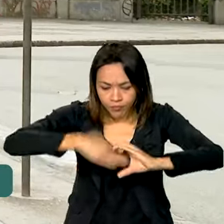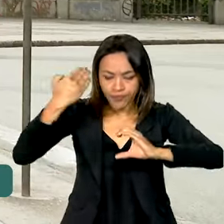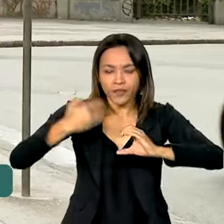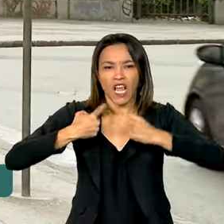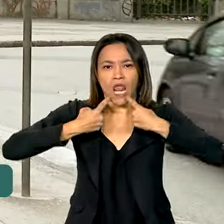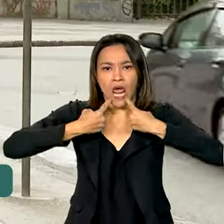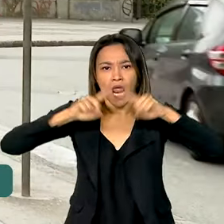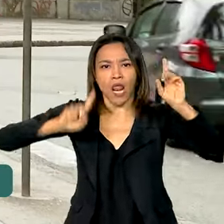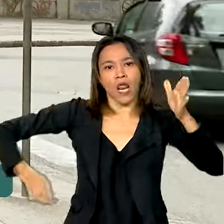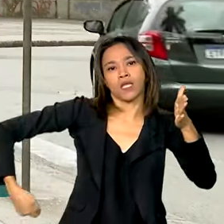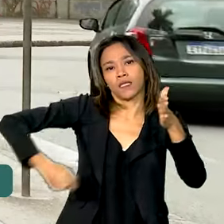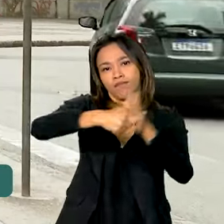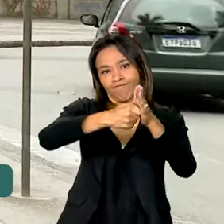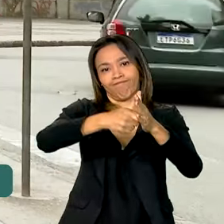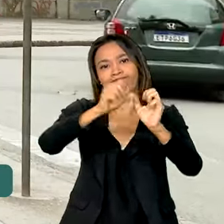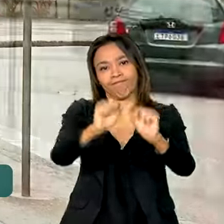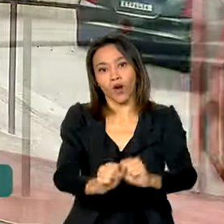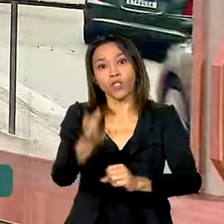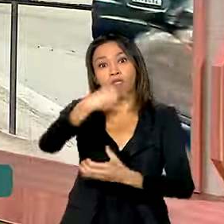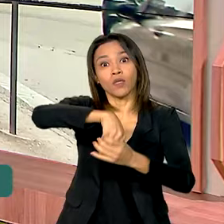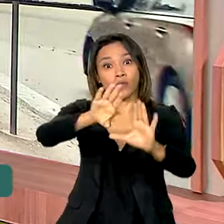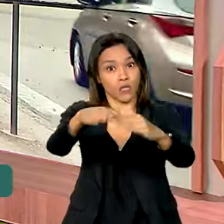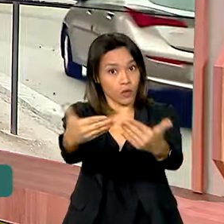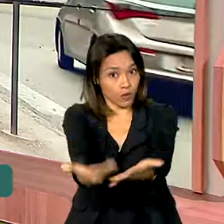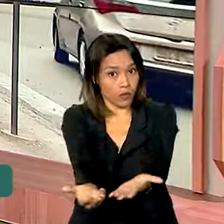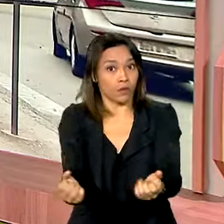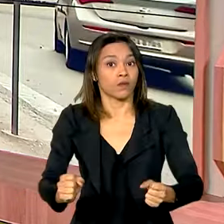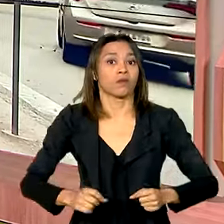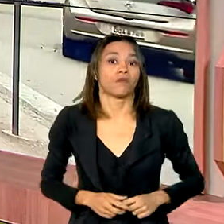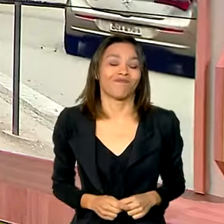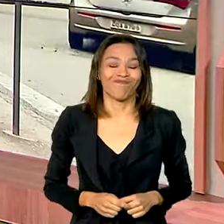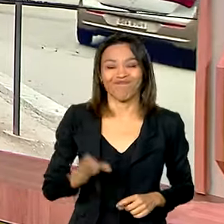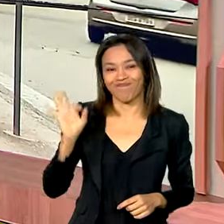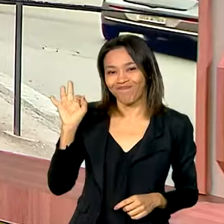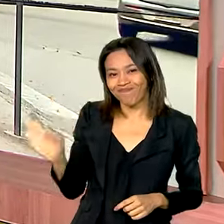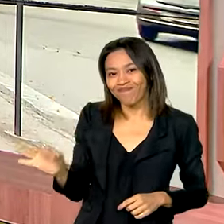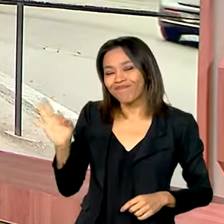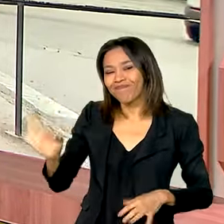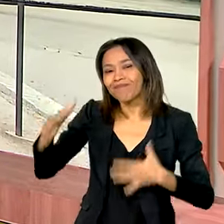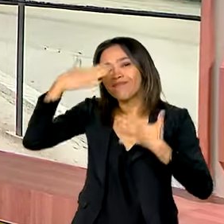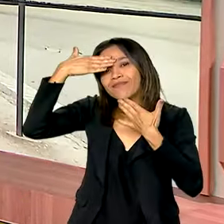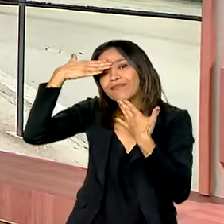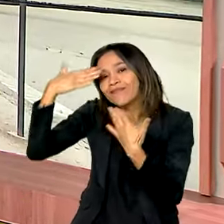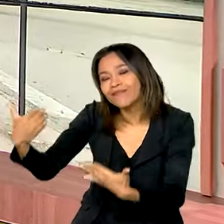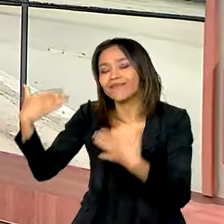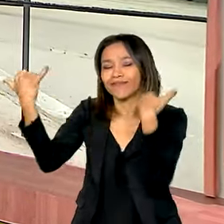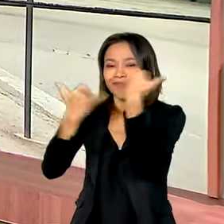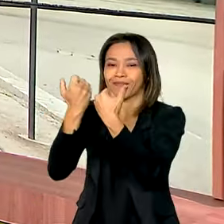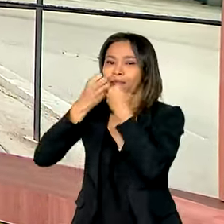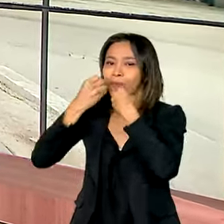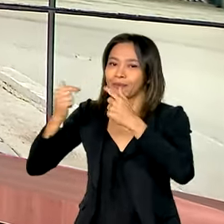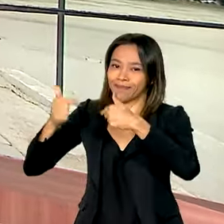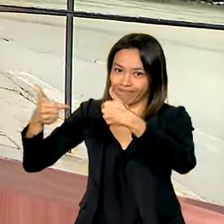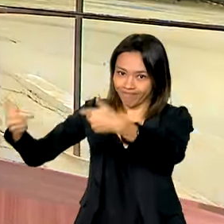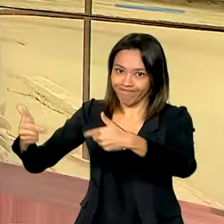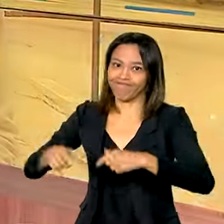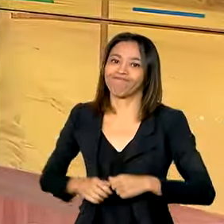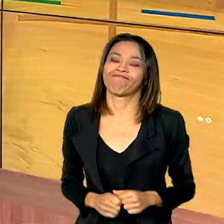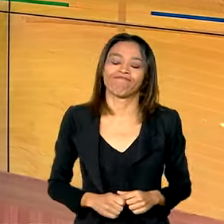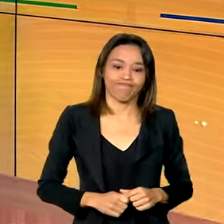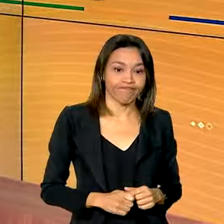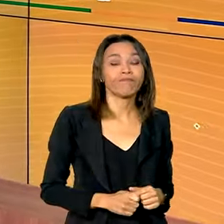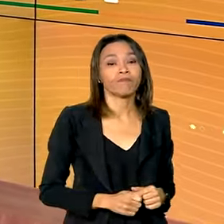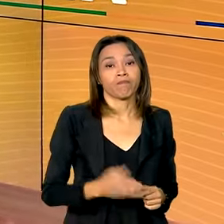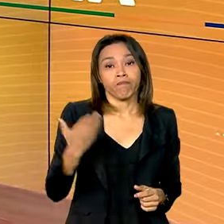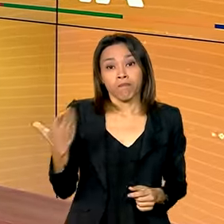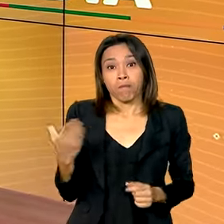violência no ambiente escolar. Vanessa. Ok, Tiago Pimenta, muito obrigada pelas informações. Bom trabalho para você. A